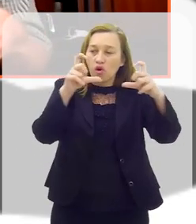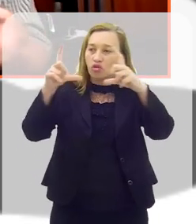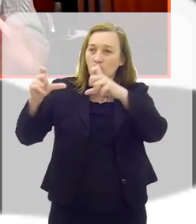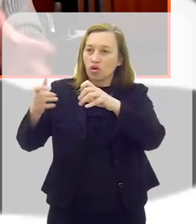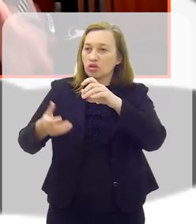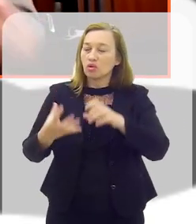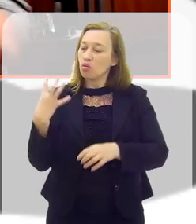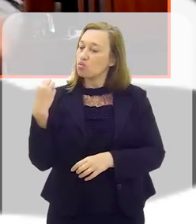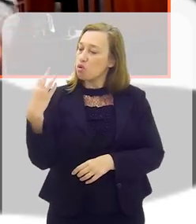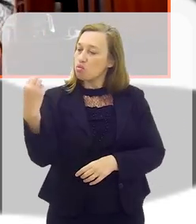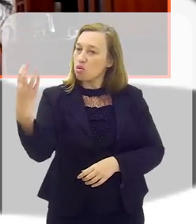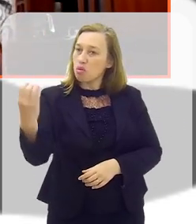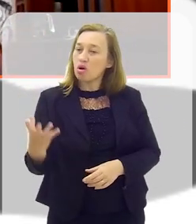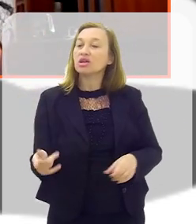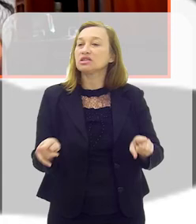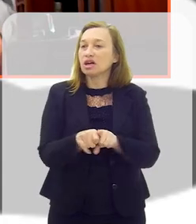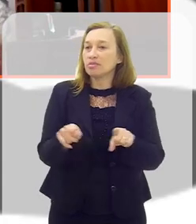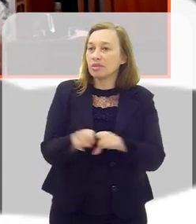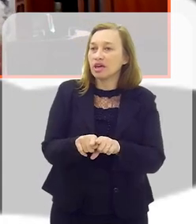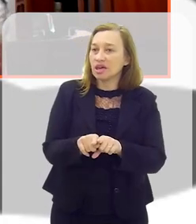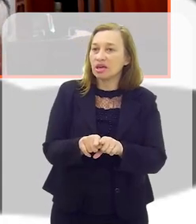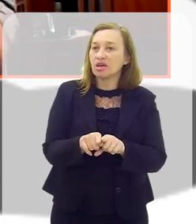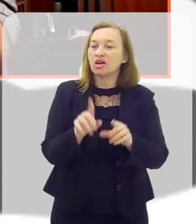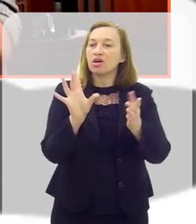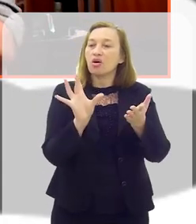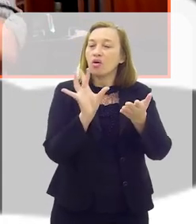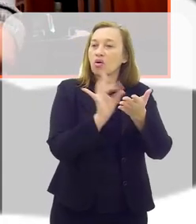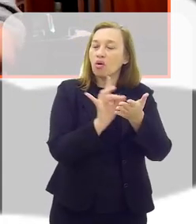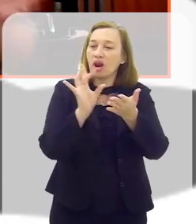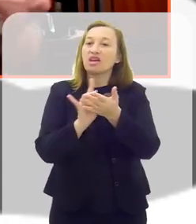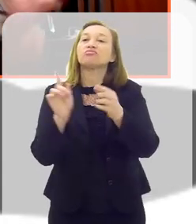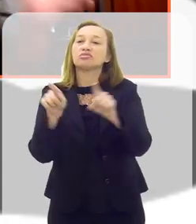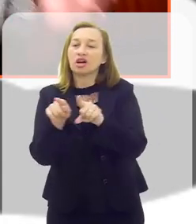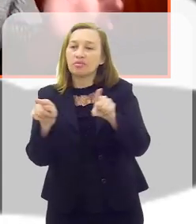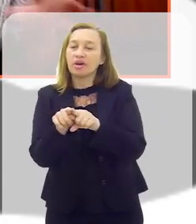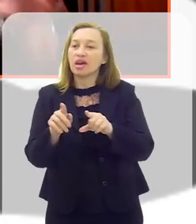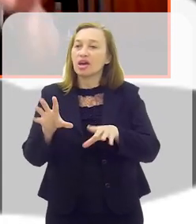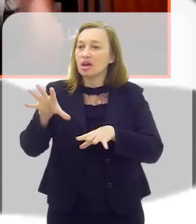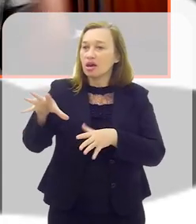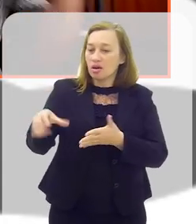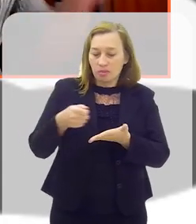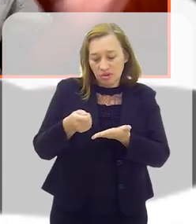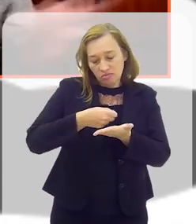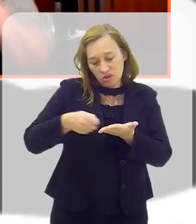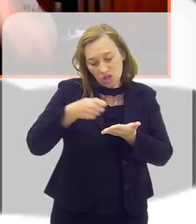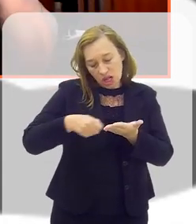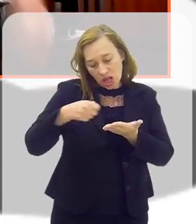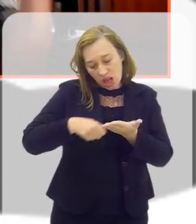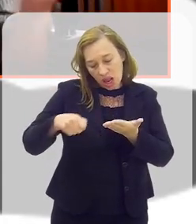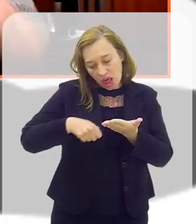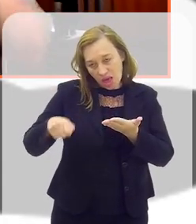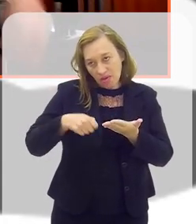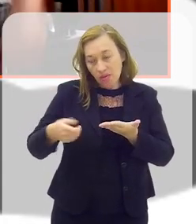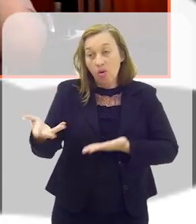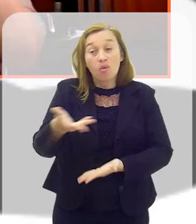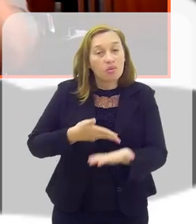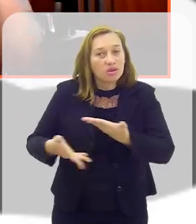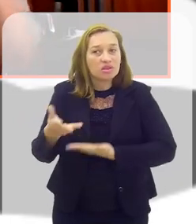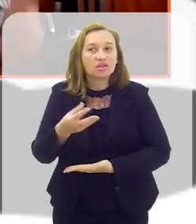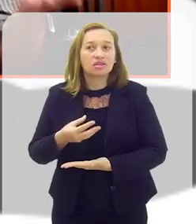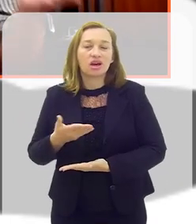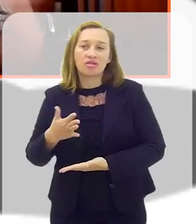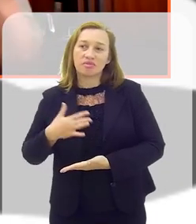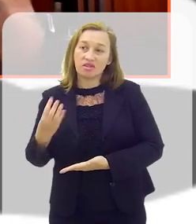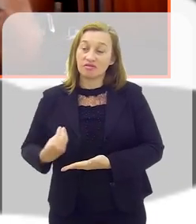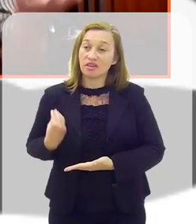fotografo. E as minhas colagens, eu gosto também de fazer colagens. Então, eu peguei esse livro e contei um pouco, compartilhei